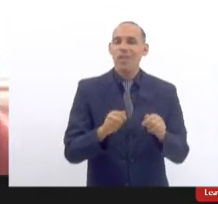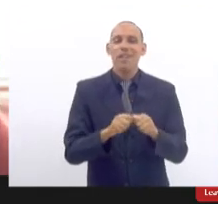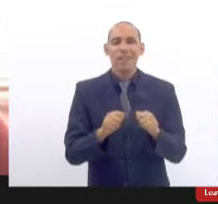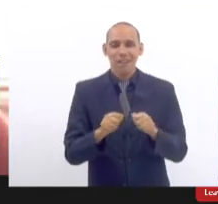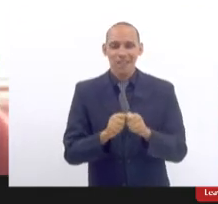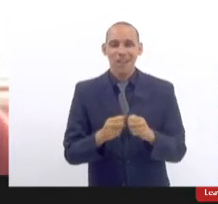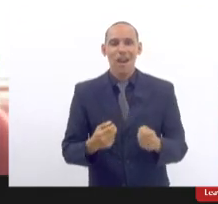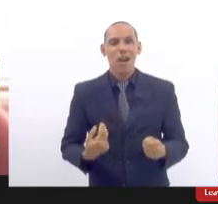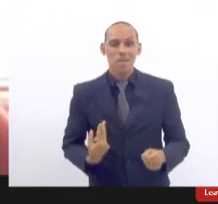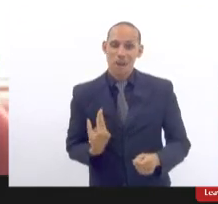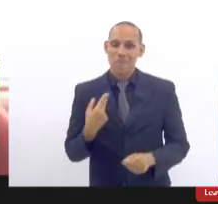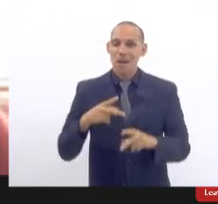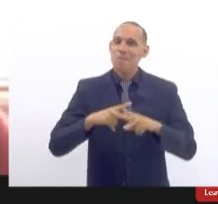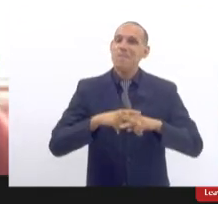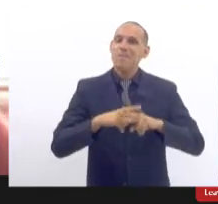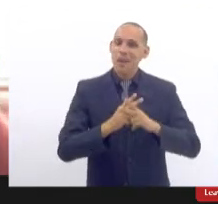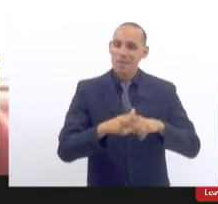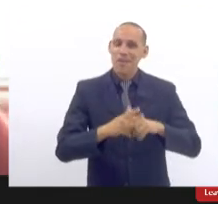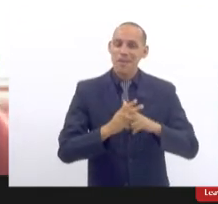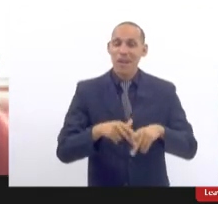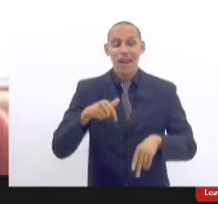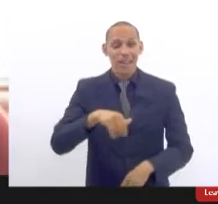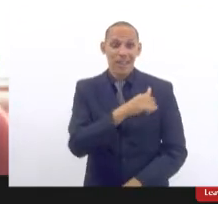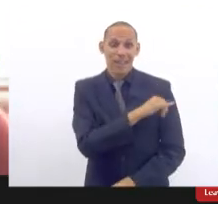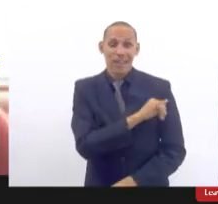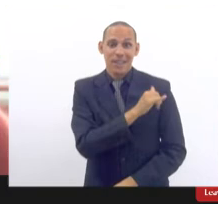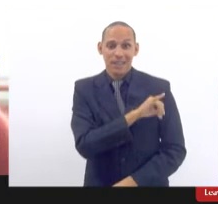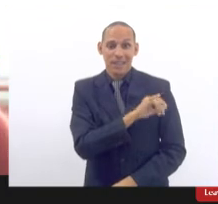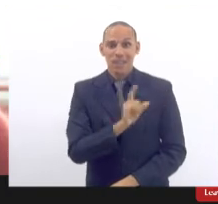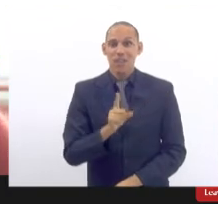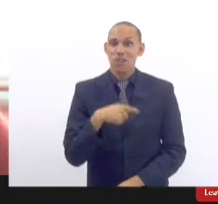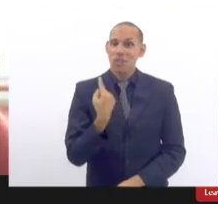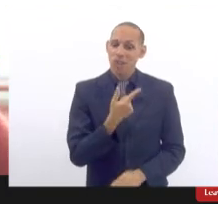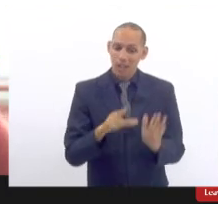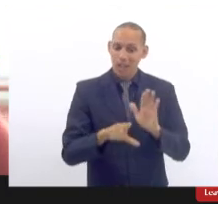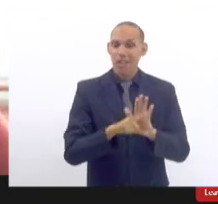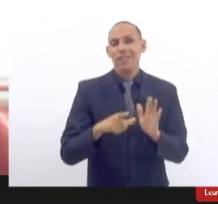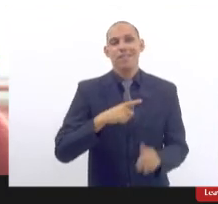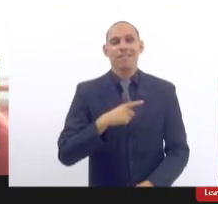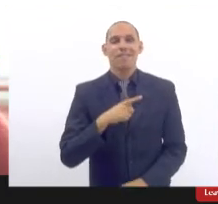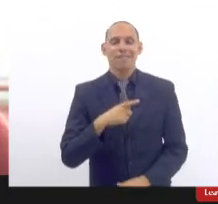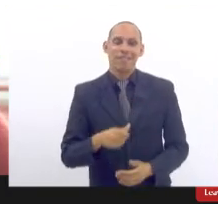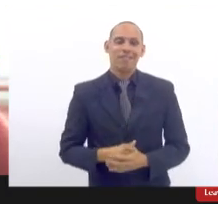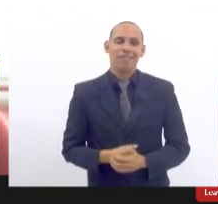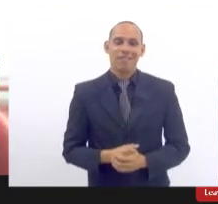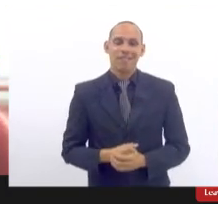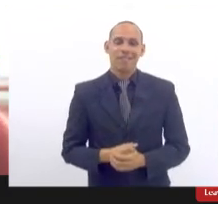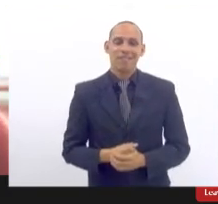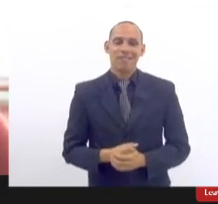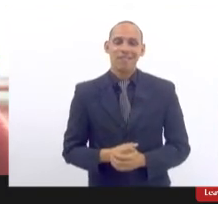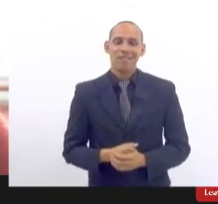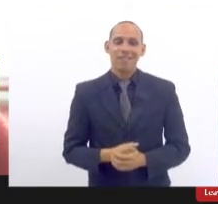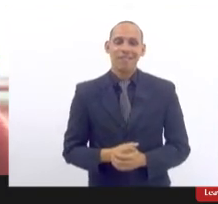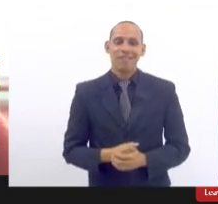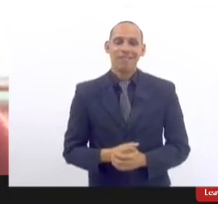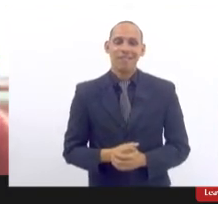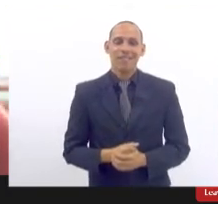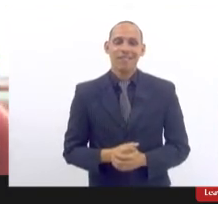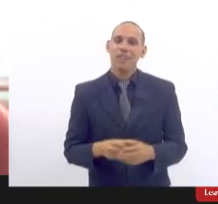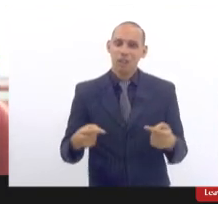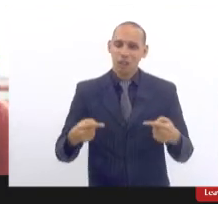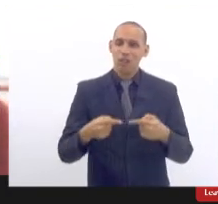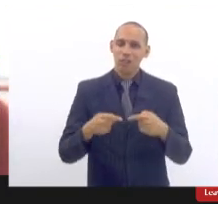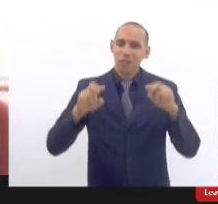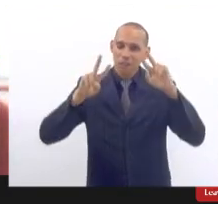cirurgia reparadora se eu não me engano aqui no estado do Rio a gente tem uma legislação a respeito do tema